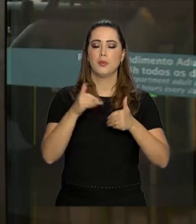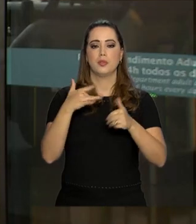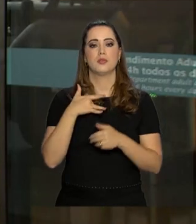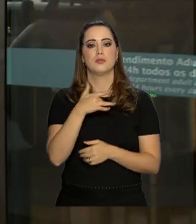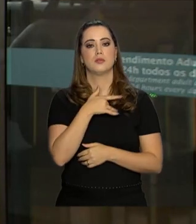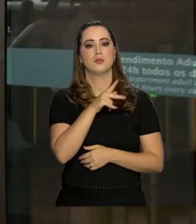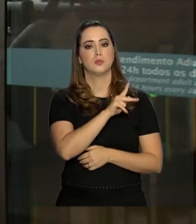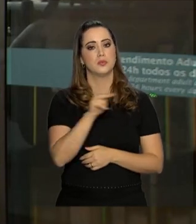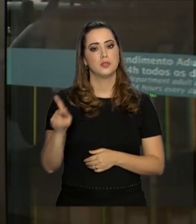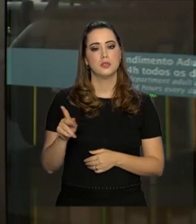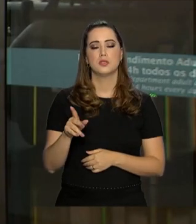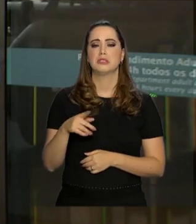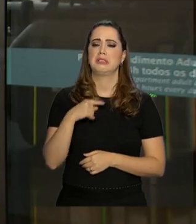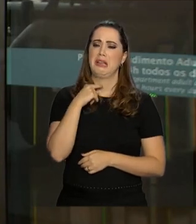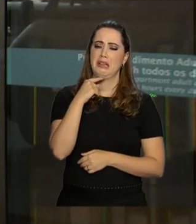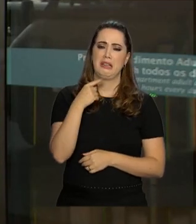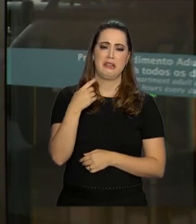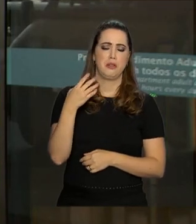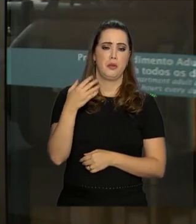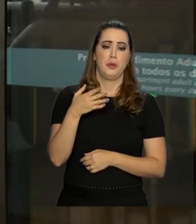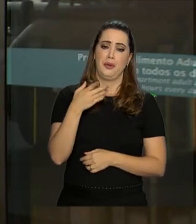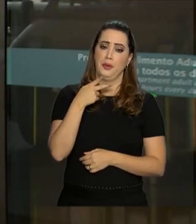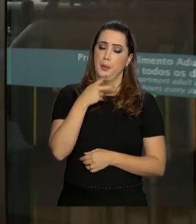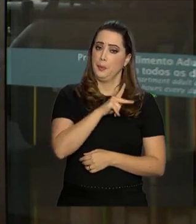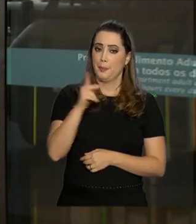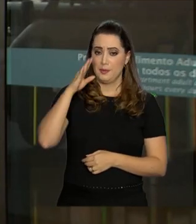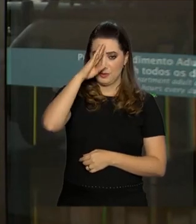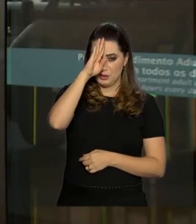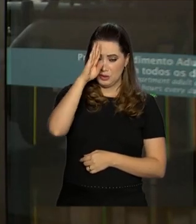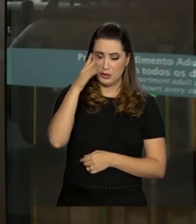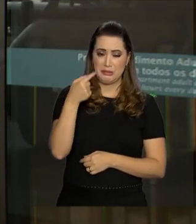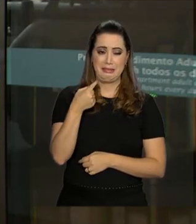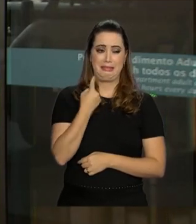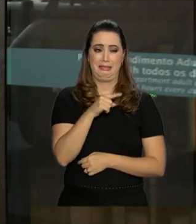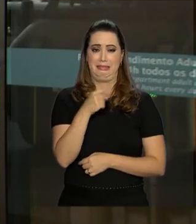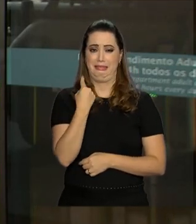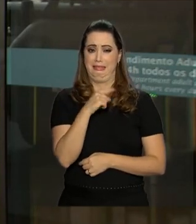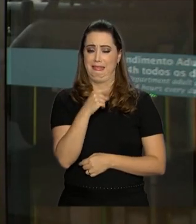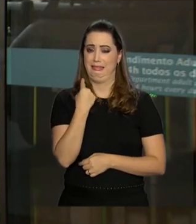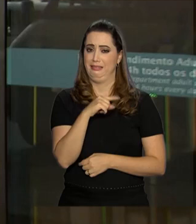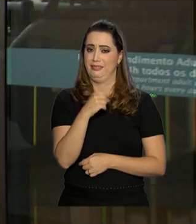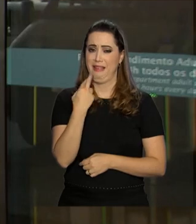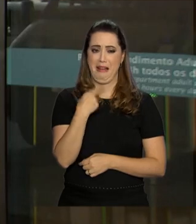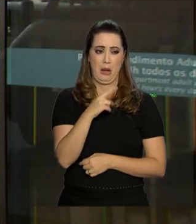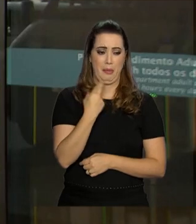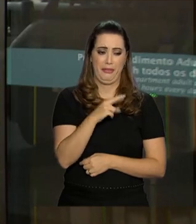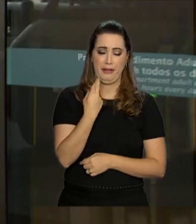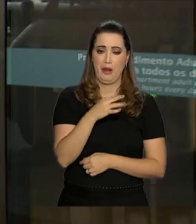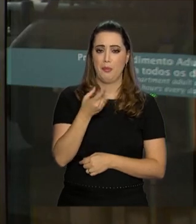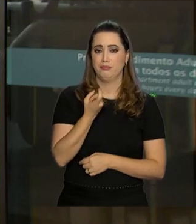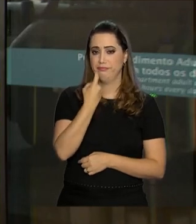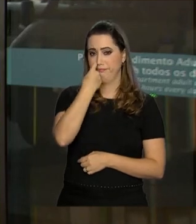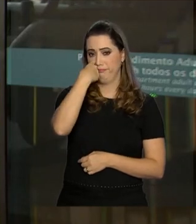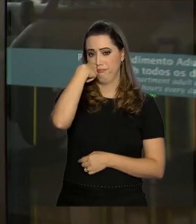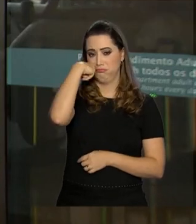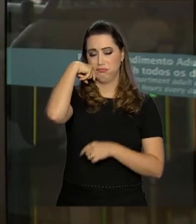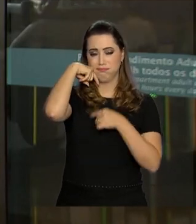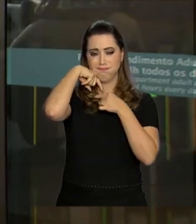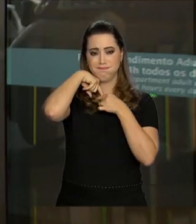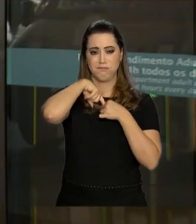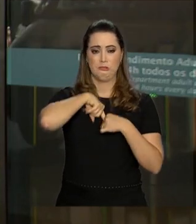Ele reclamava muito, de acordo com o relato do porta-voz Antônio Otávio Rego Barros, desta sonda Porque